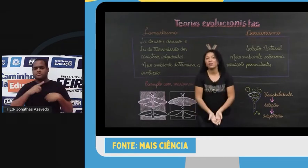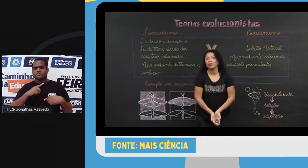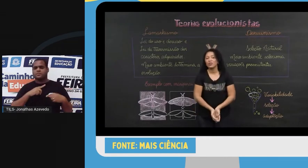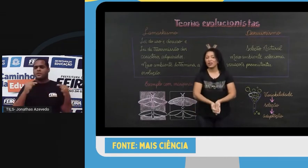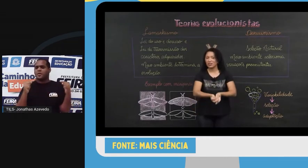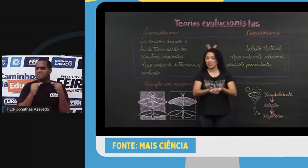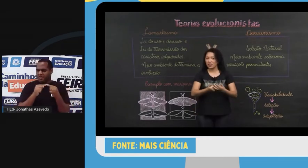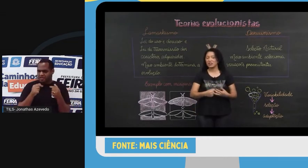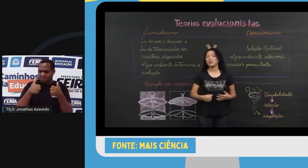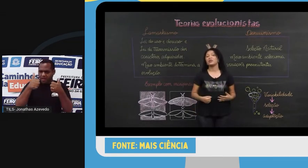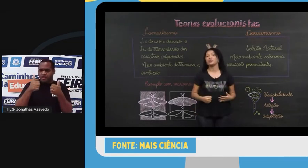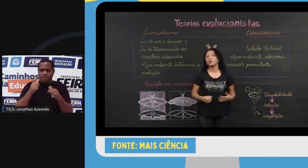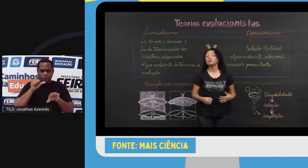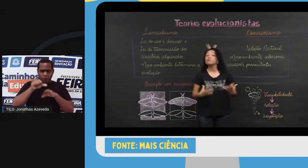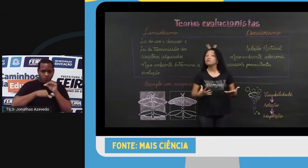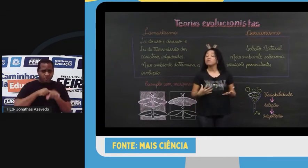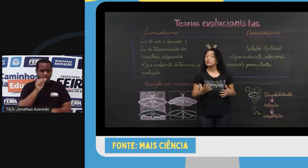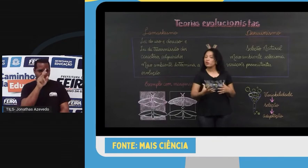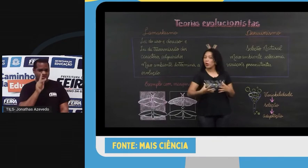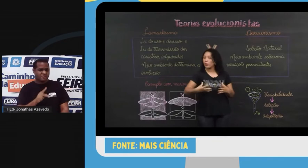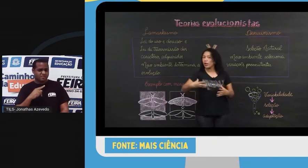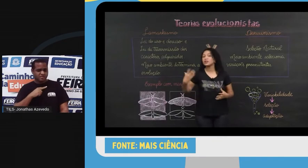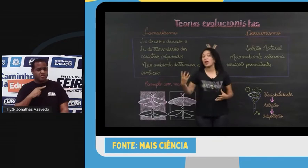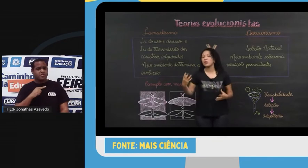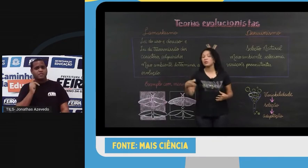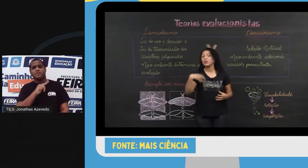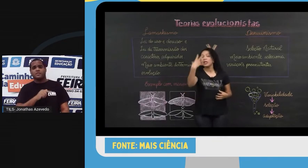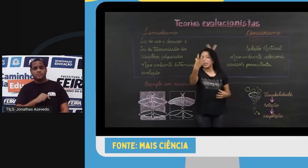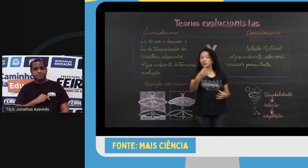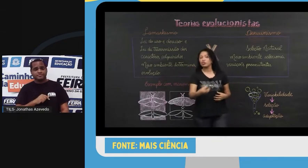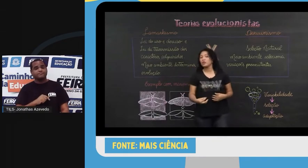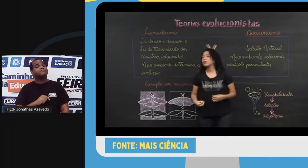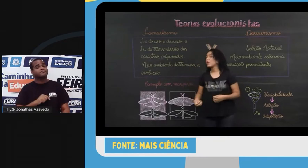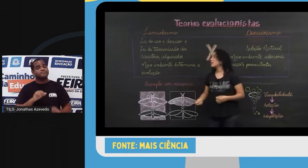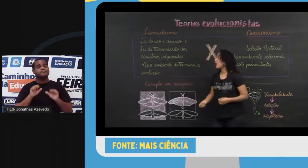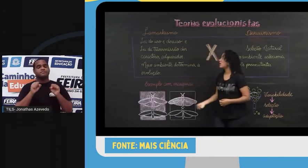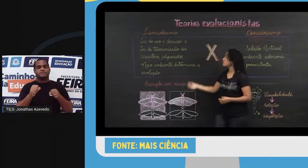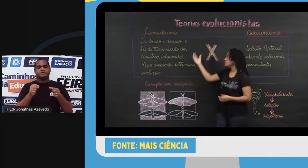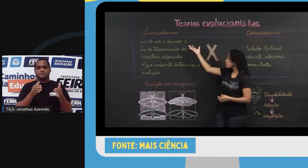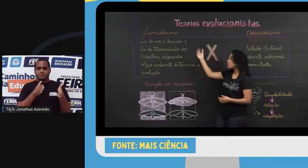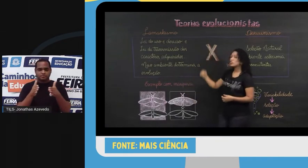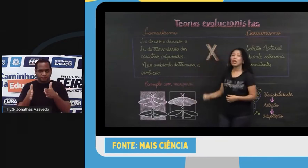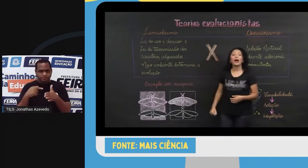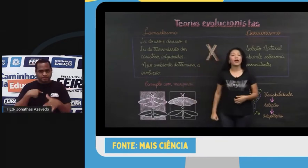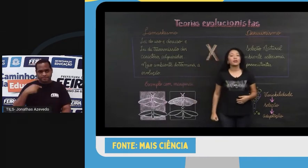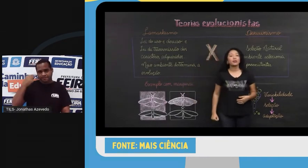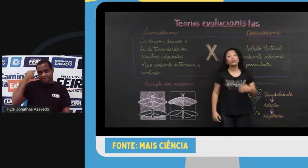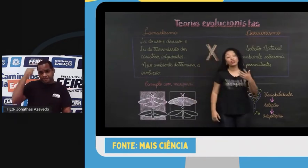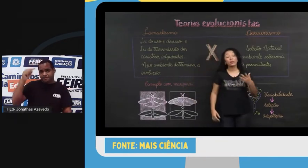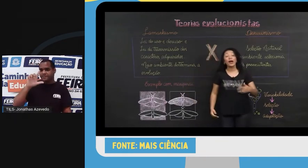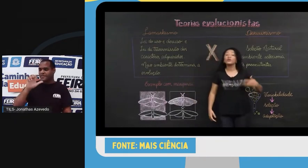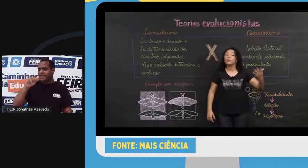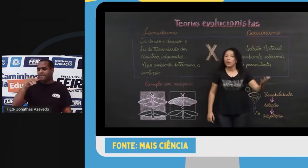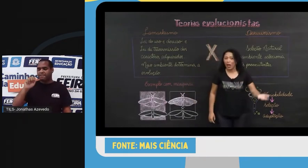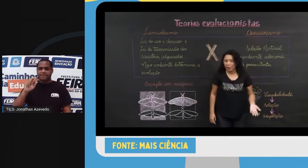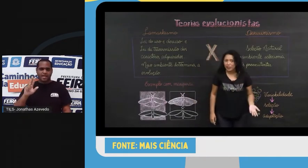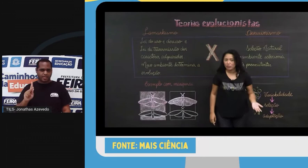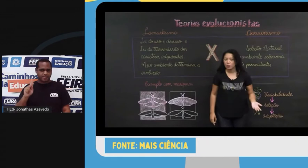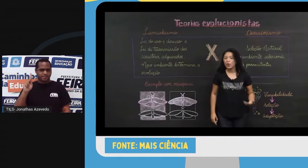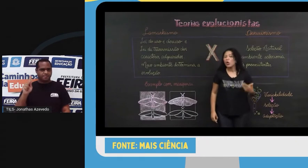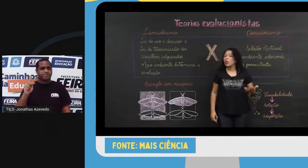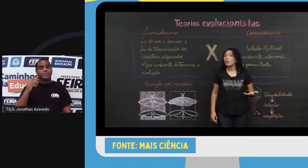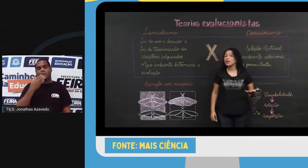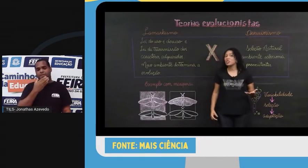guiariam mudanças em si mesmo? Foi por esse caminho que surgiu, então, a ideia de Lamarck, o chamado